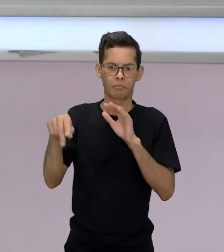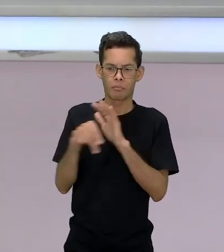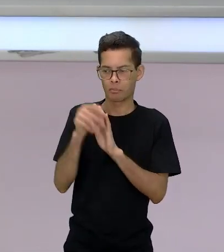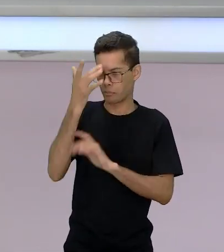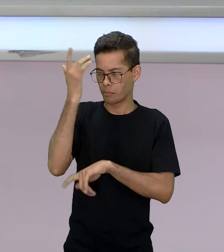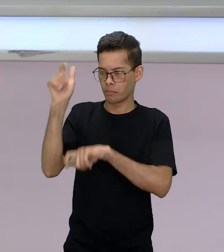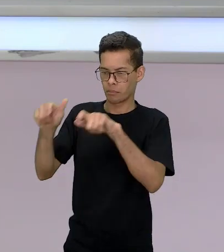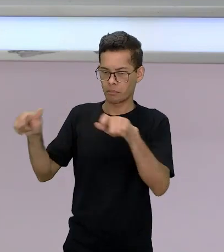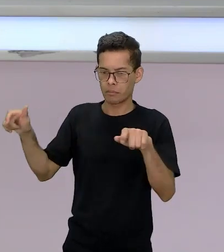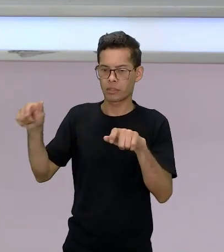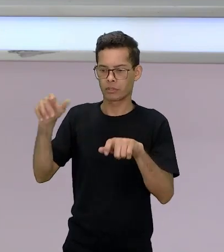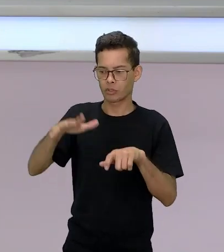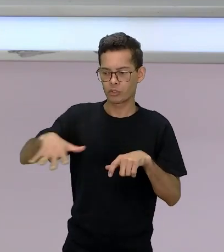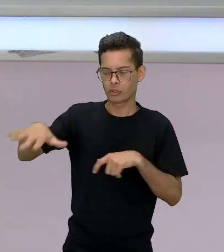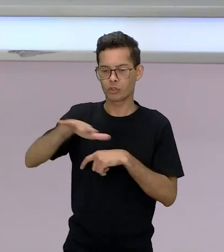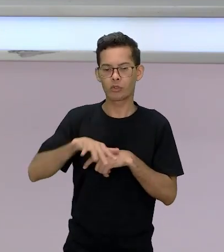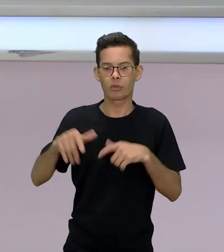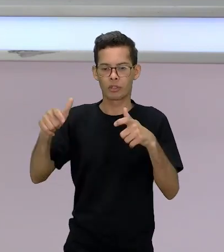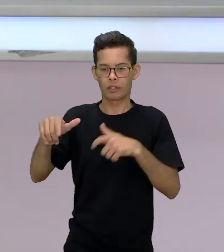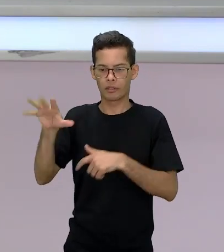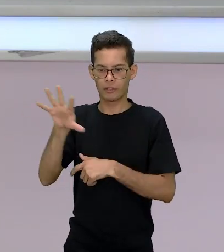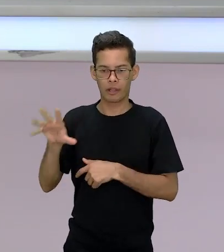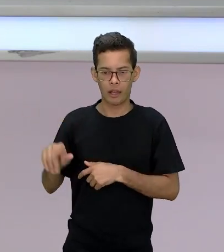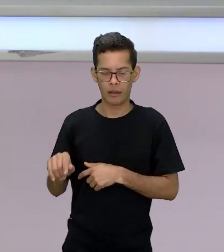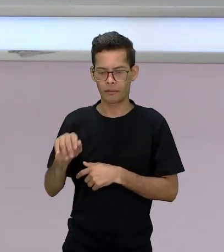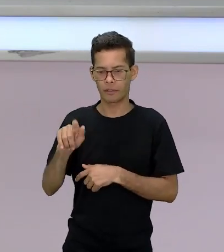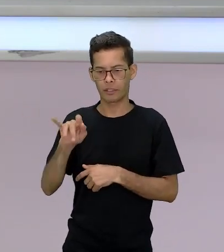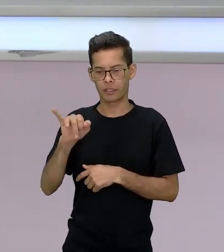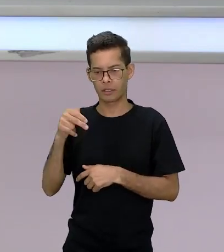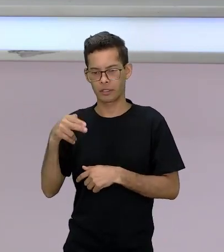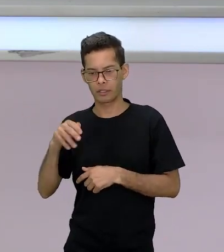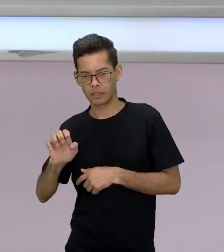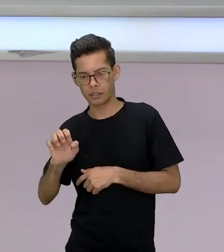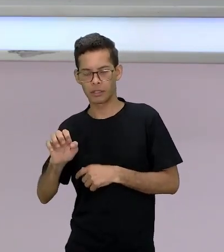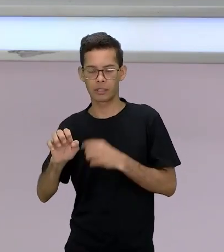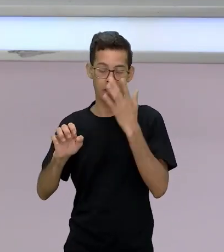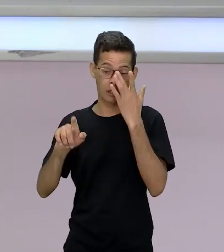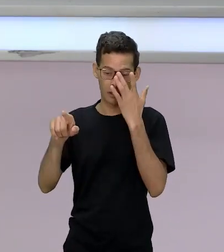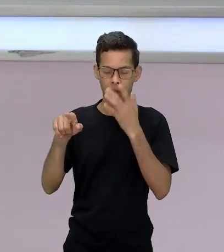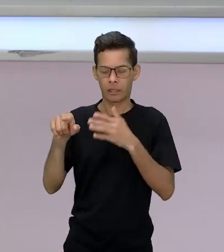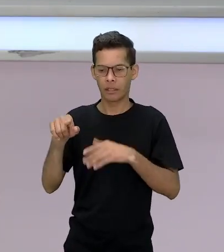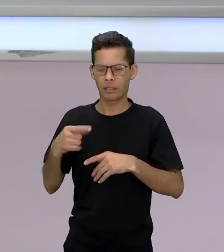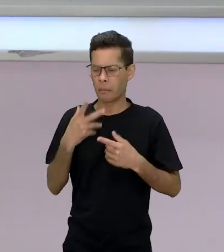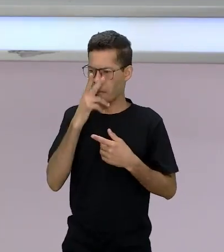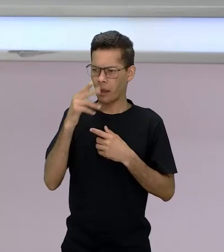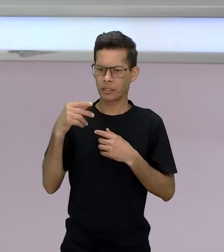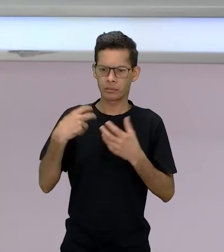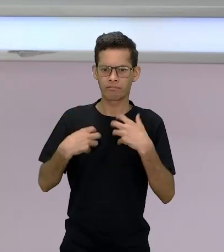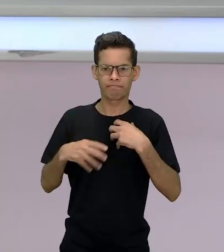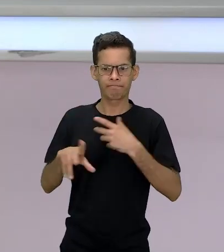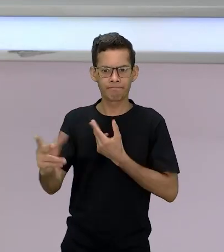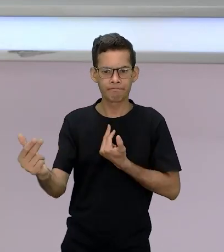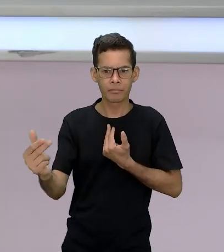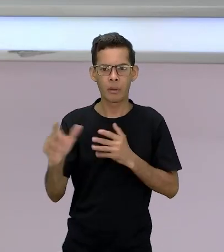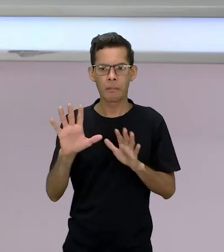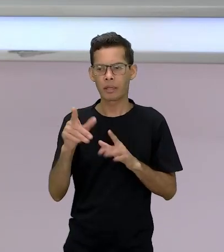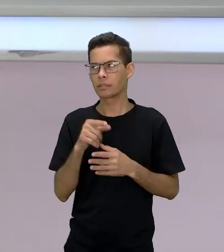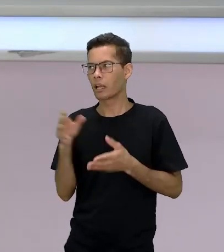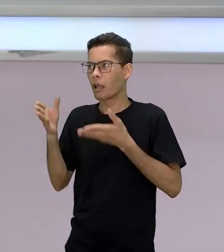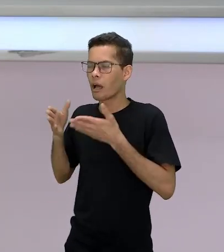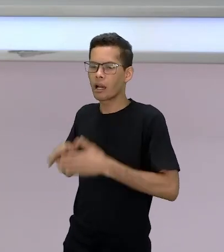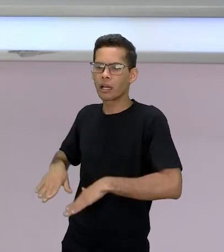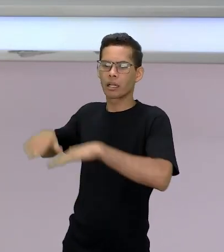de Guiné. Porque, como ela cresceu na França, e na França ela se deu conta